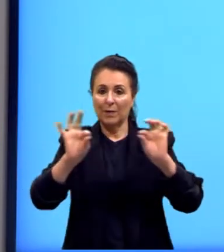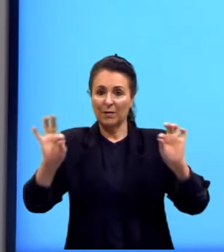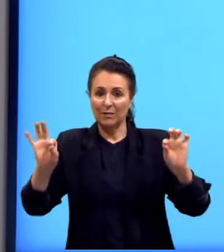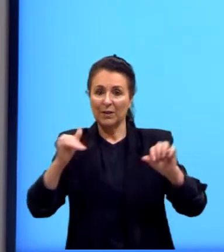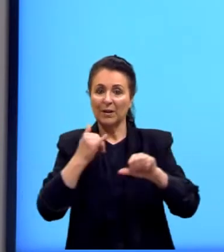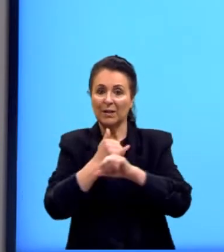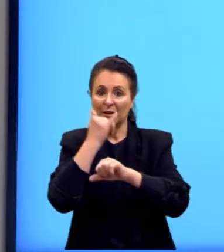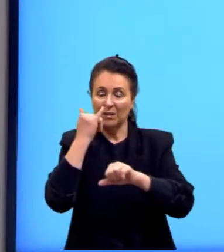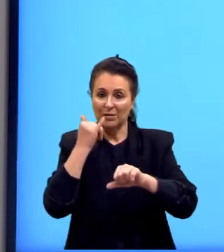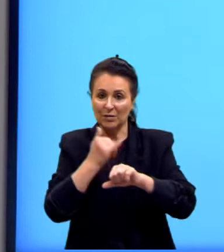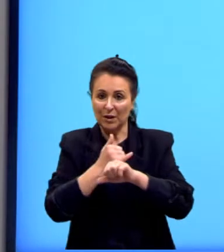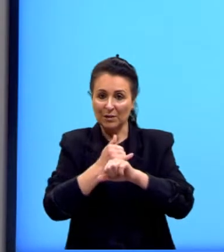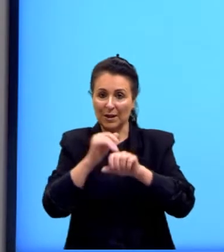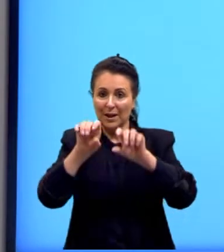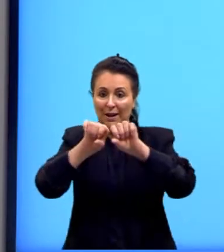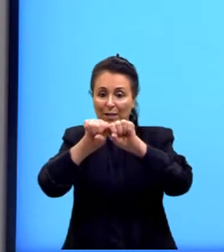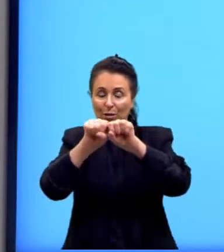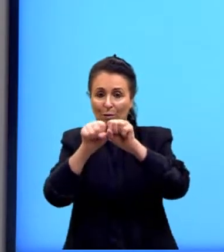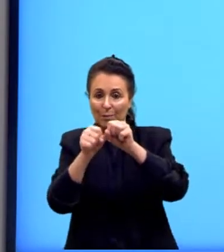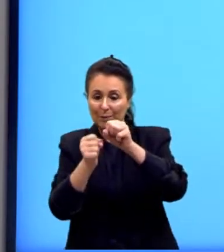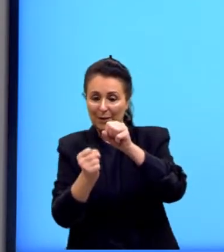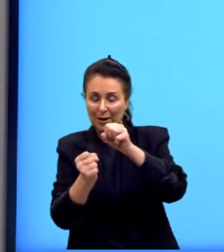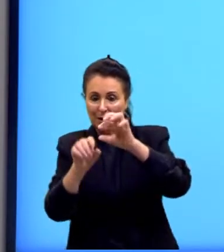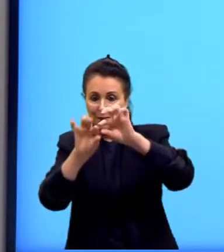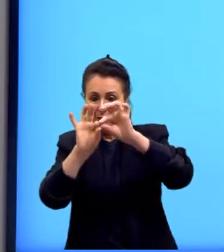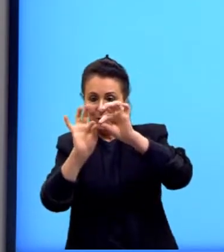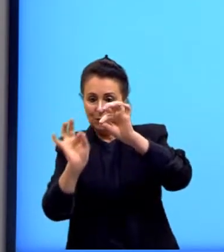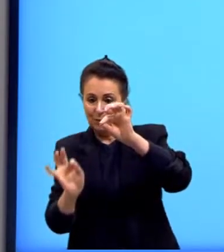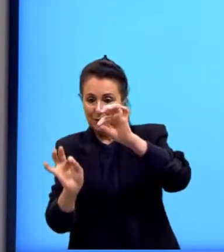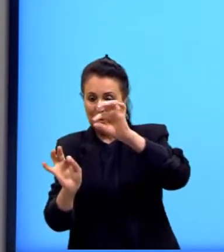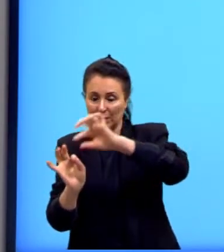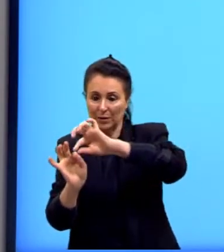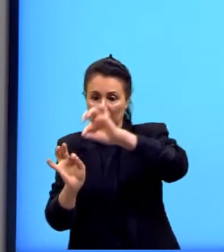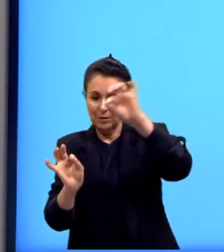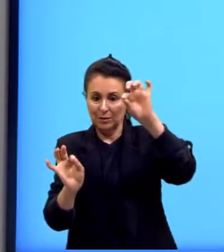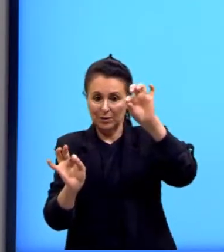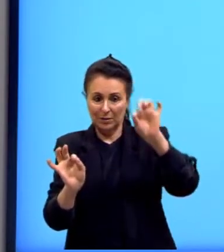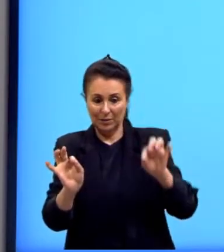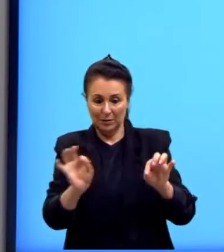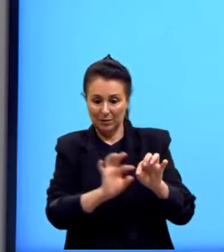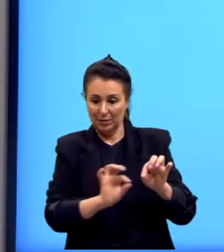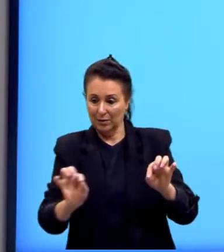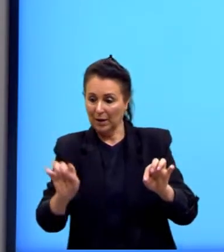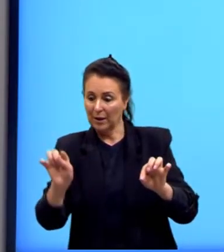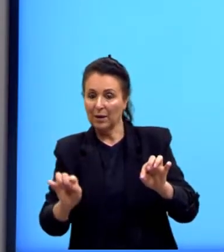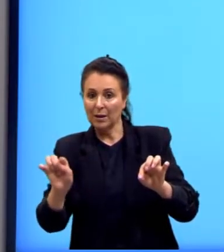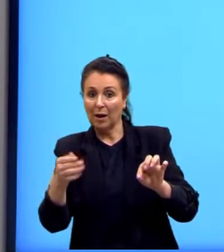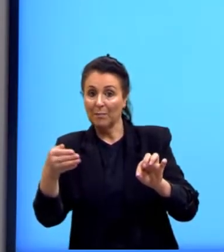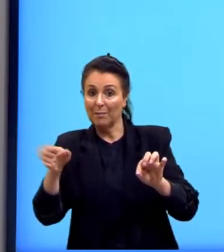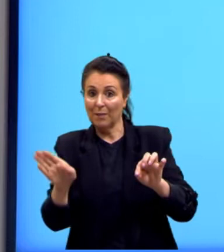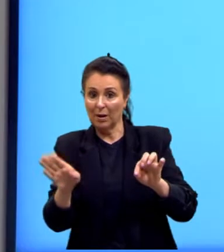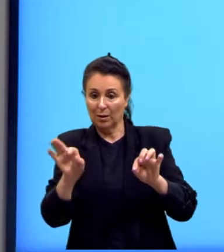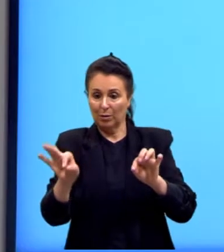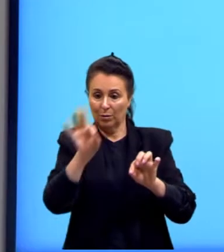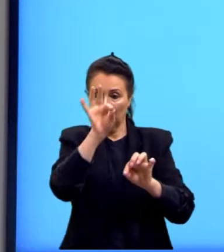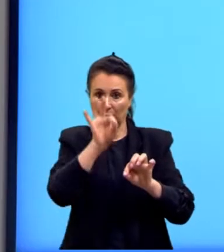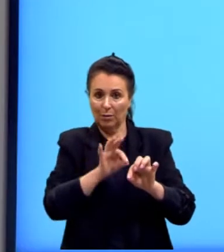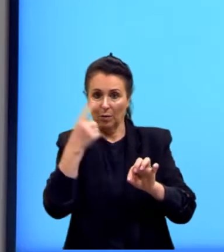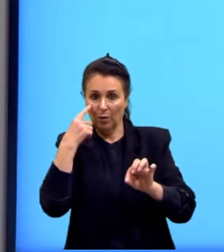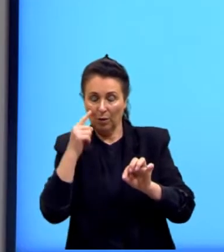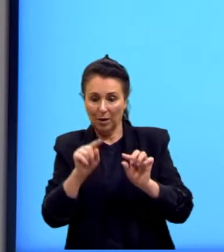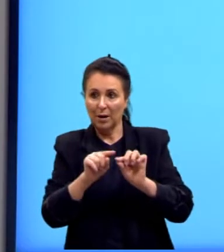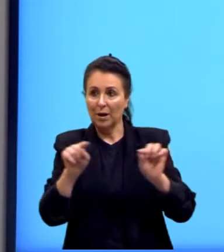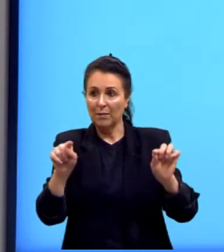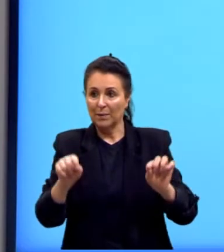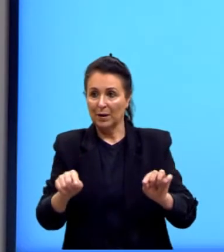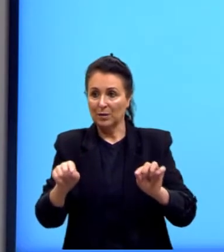assemelha a um triângulo, com uma abertura em uma das hastes, conforme ilustra a figura 1. Então, na figura 1, nós